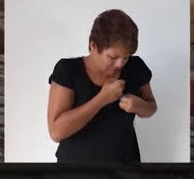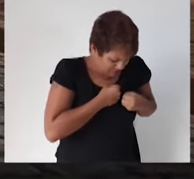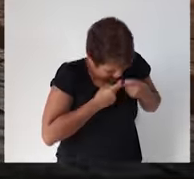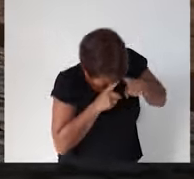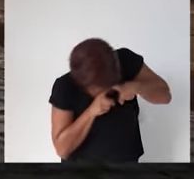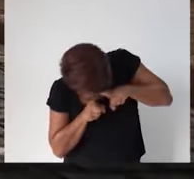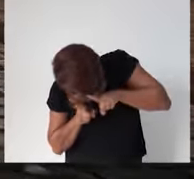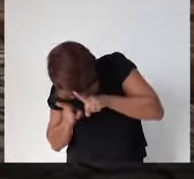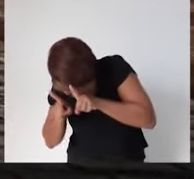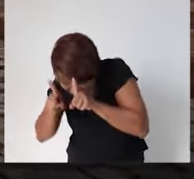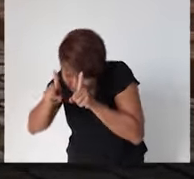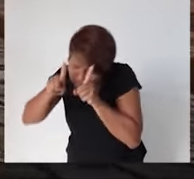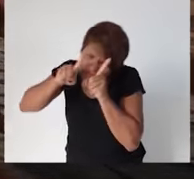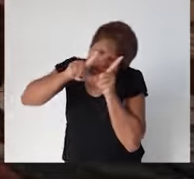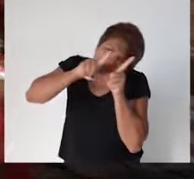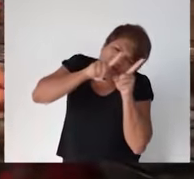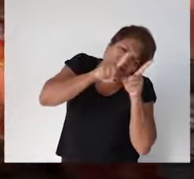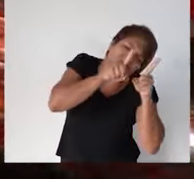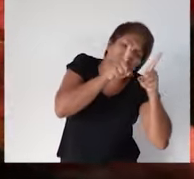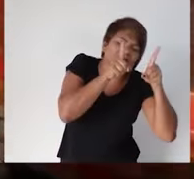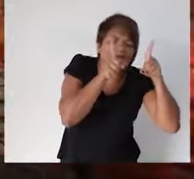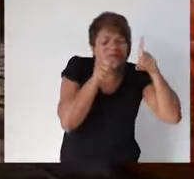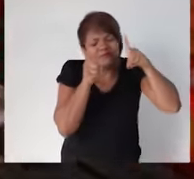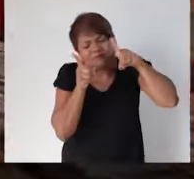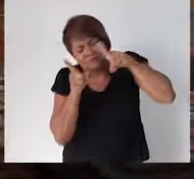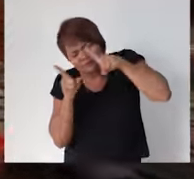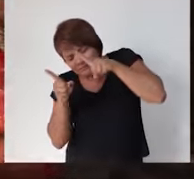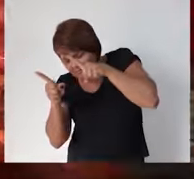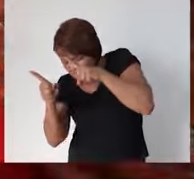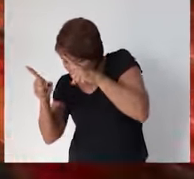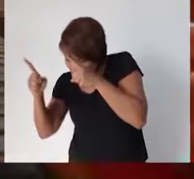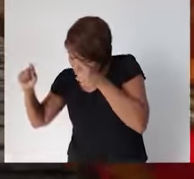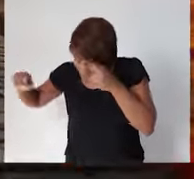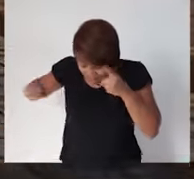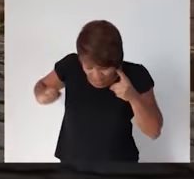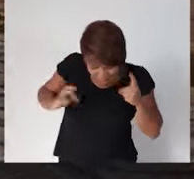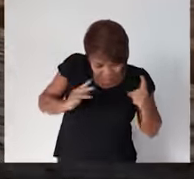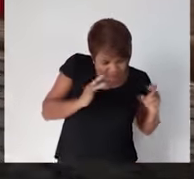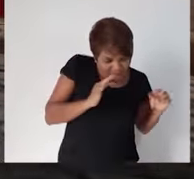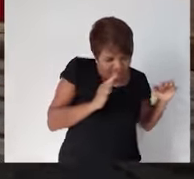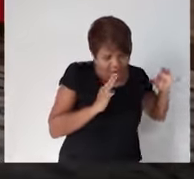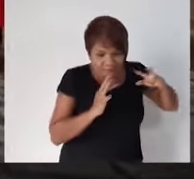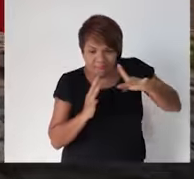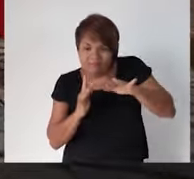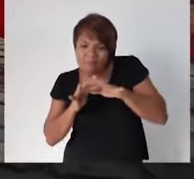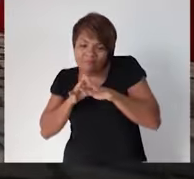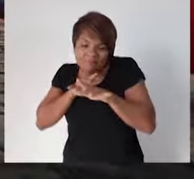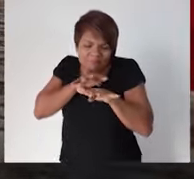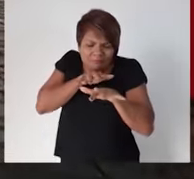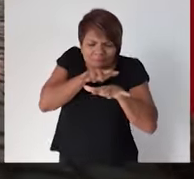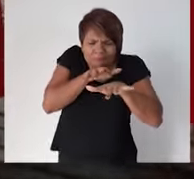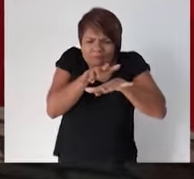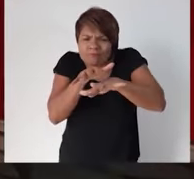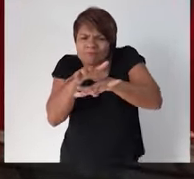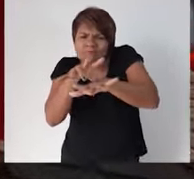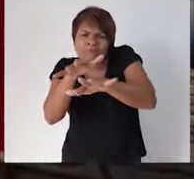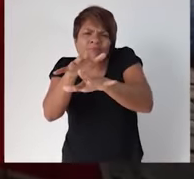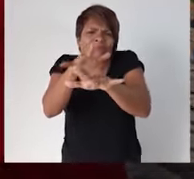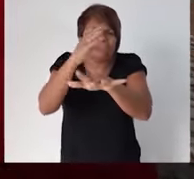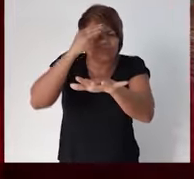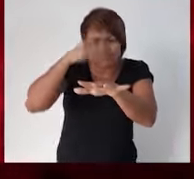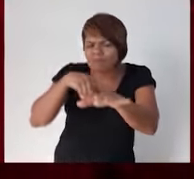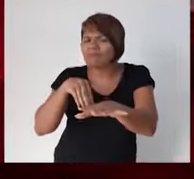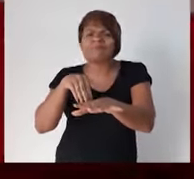Ê, boi! Meu batalhão não se cansa, tem muita